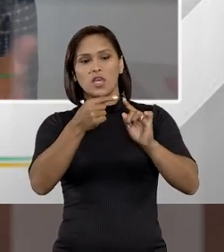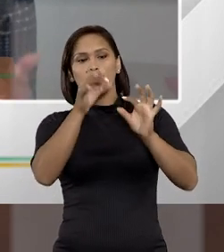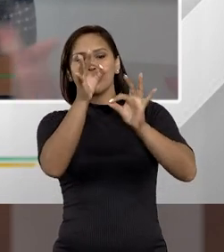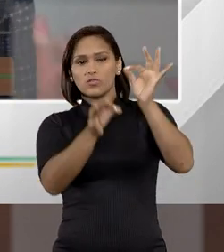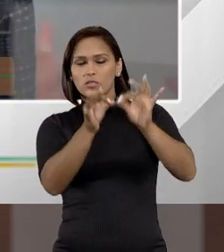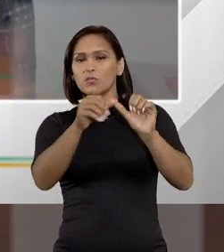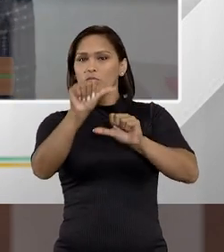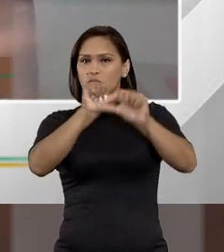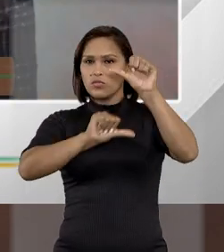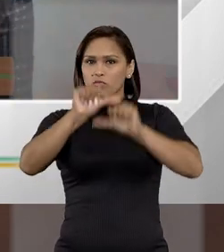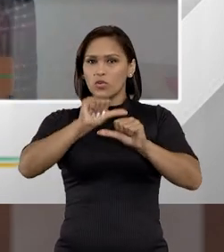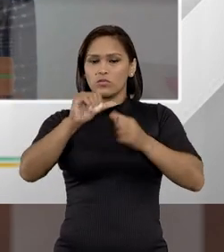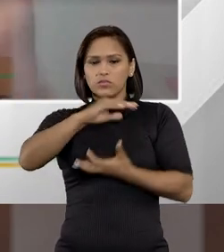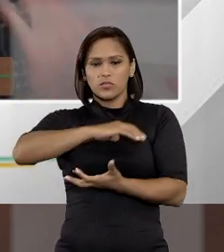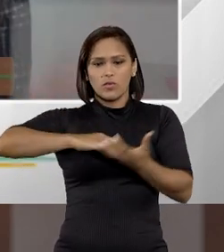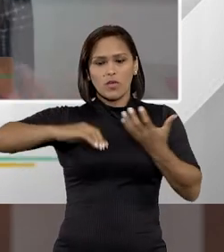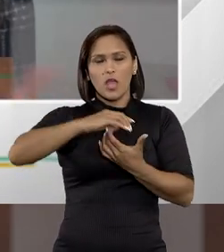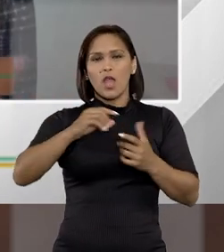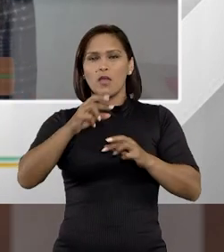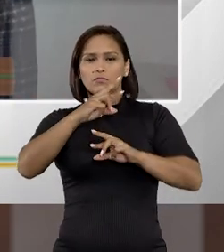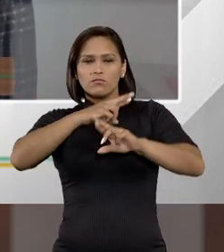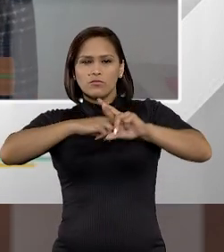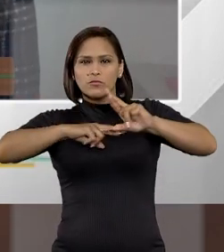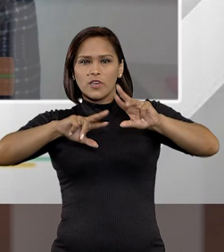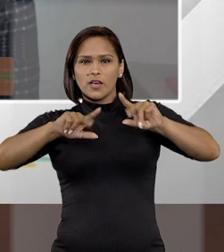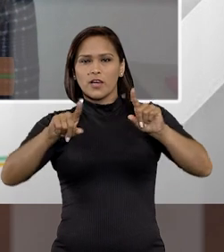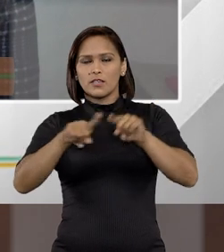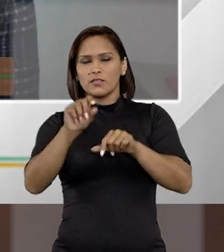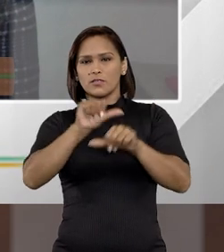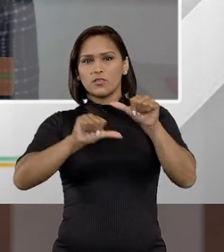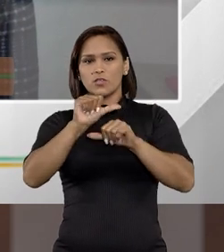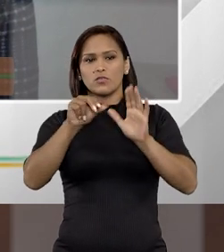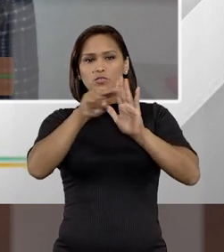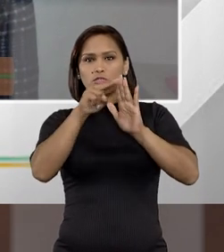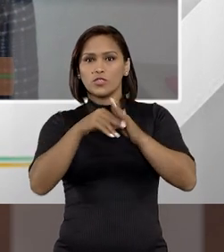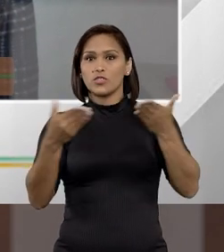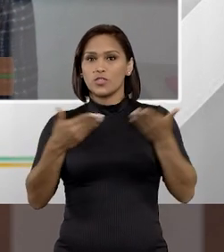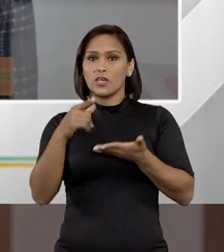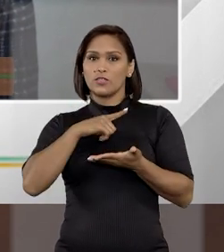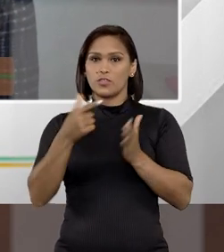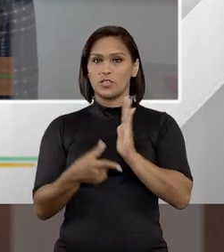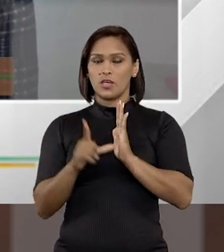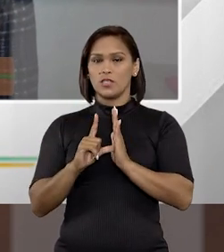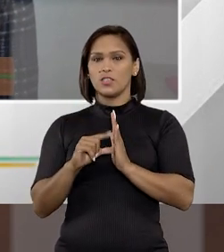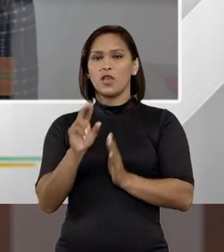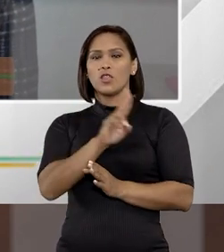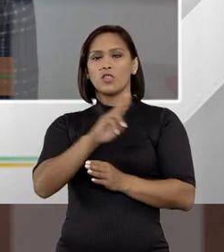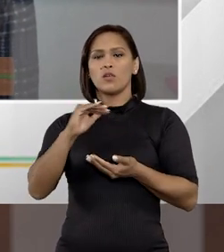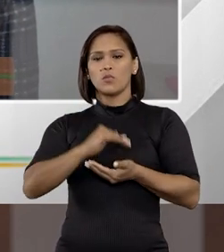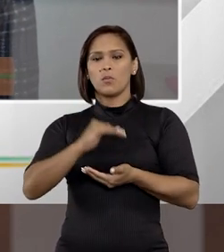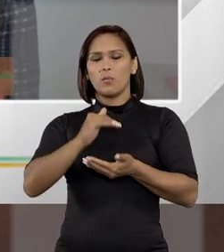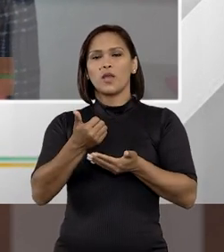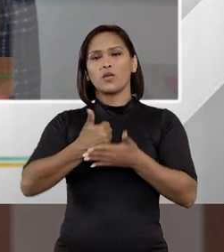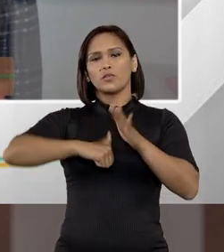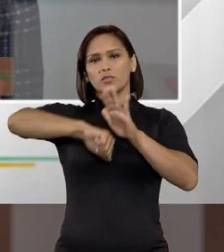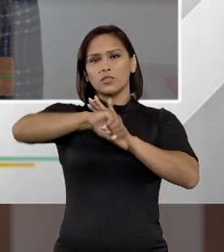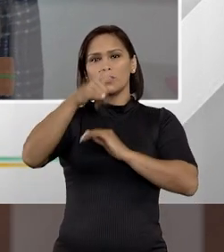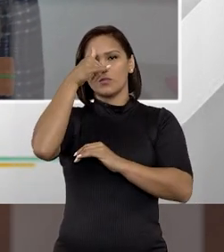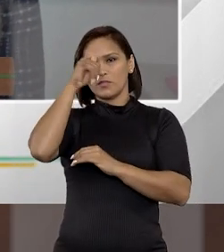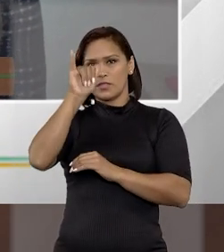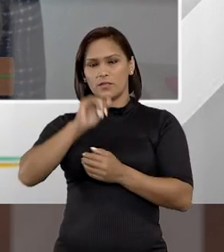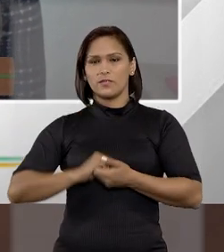isso, justamente porque ele revoluciona e traz muita mudança em dispositivos que a gente já tinha, ele foi denominado pacote